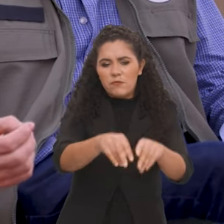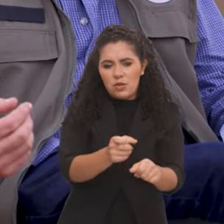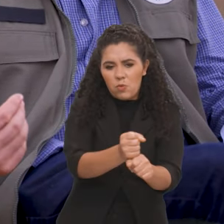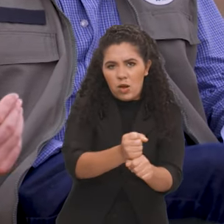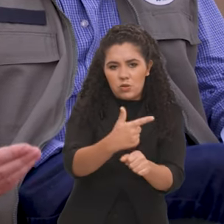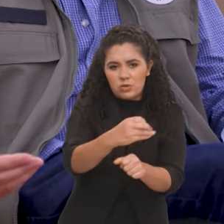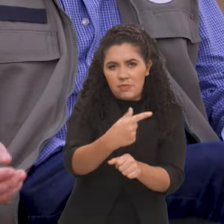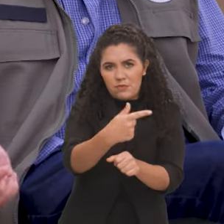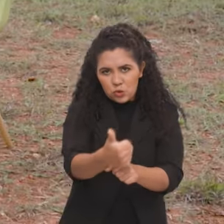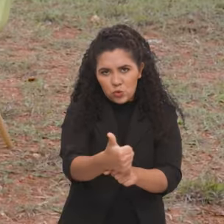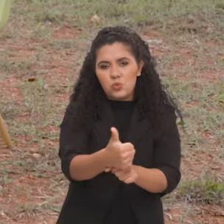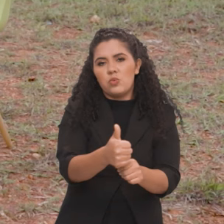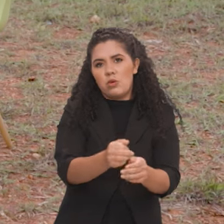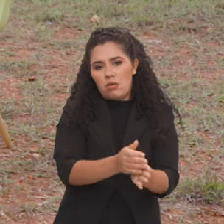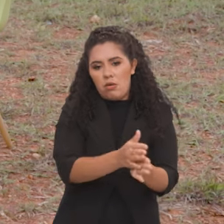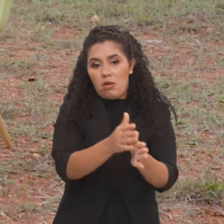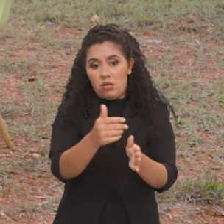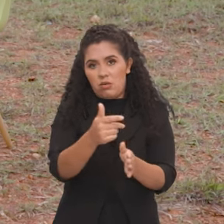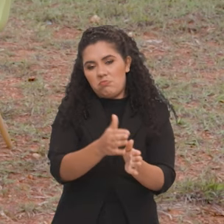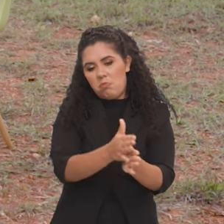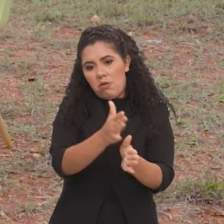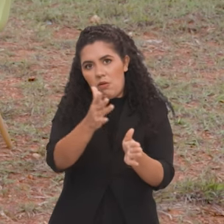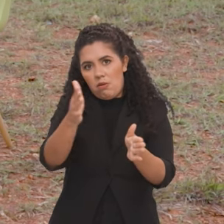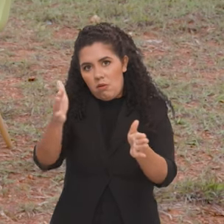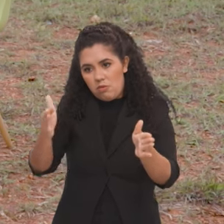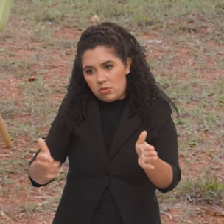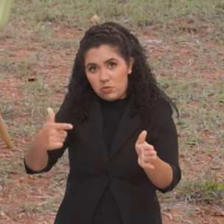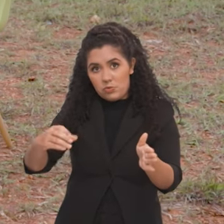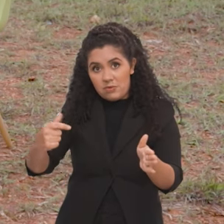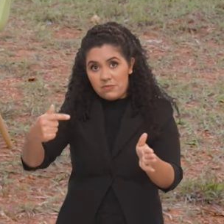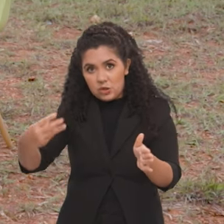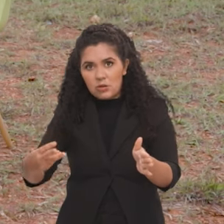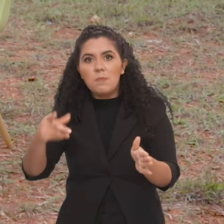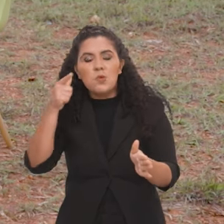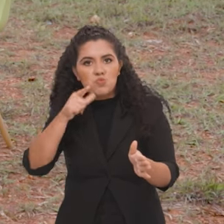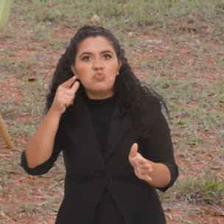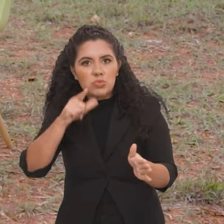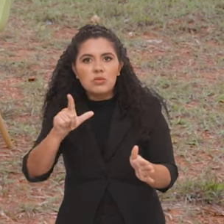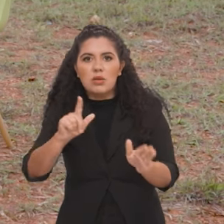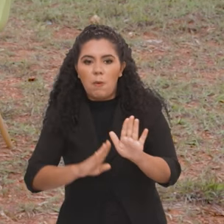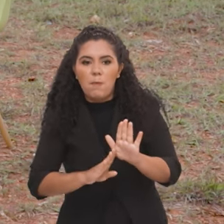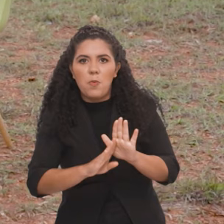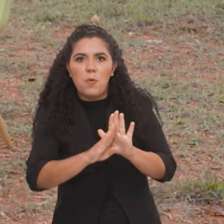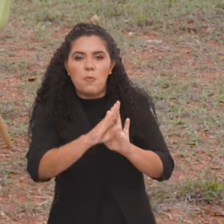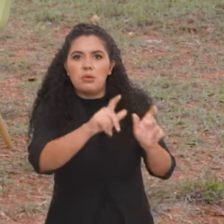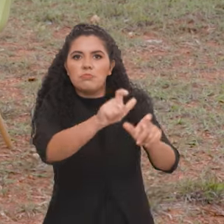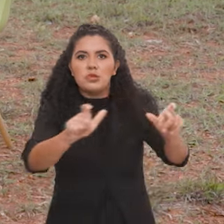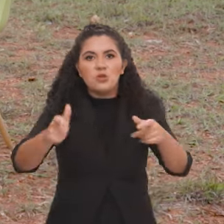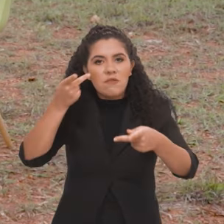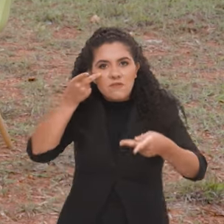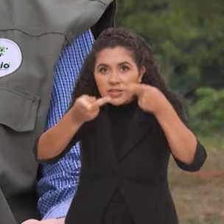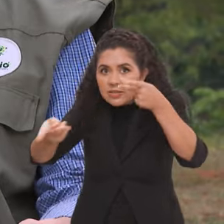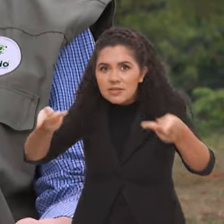2021, especialmente em 2022 e agora em 2023, vem aumentando bastante a procura das pessoas